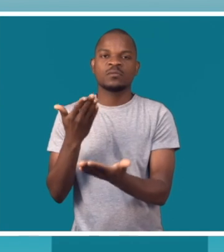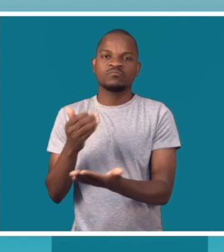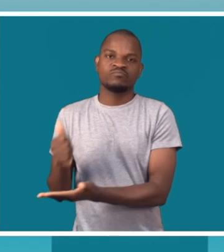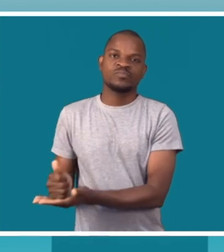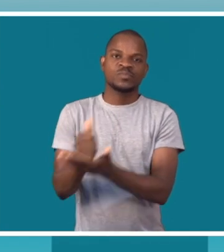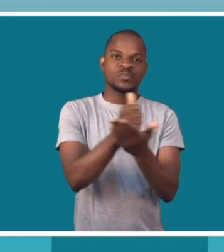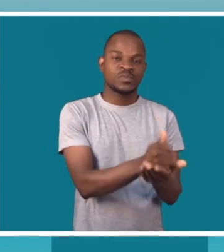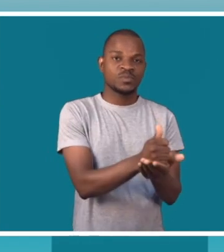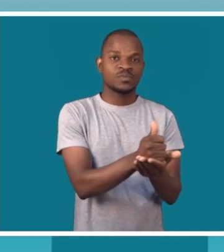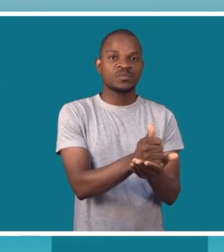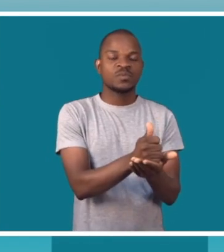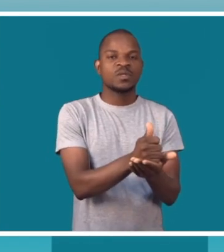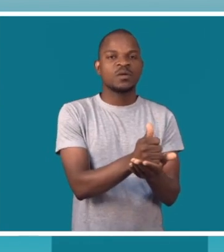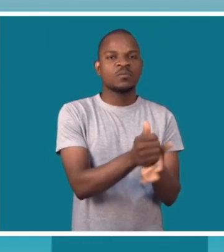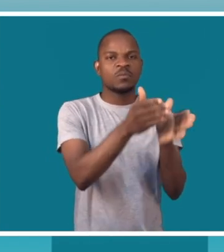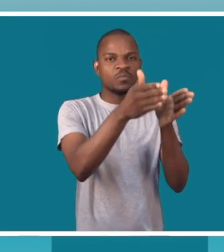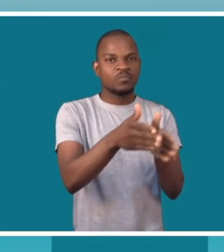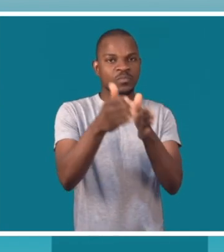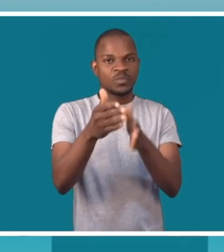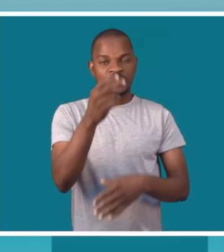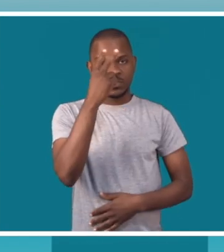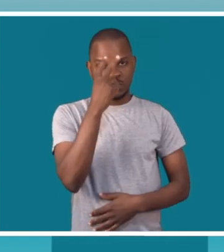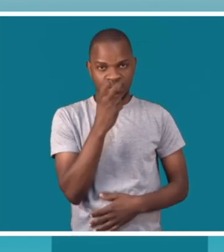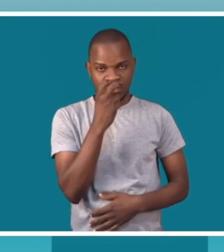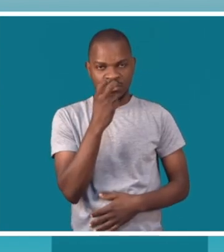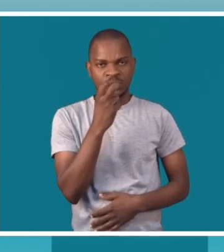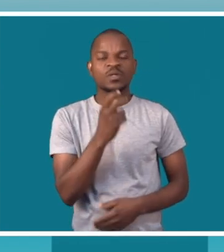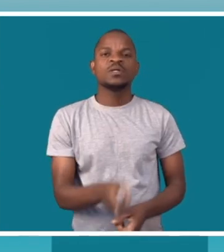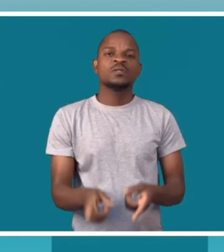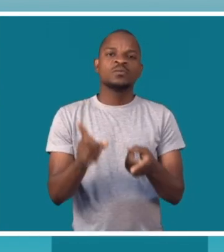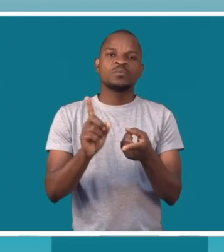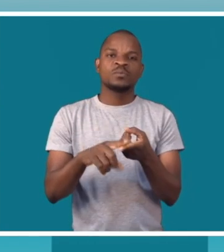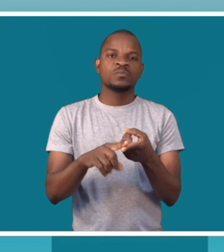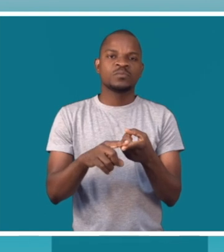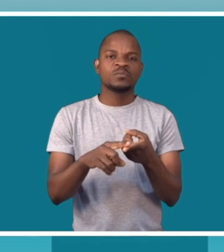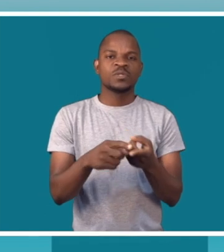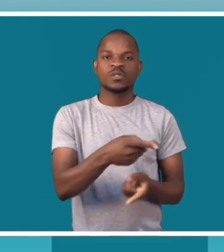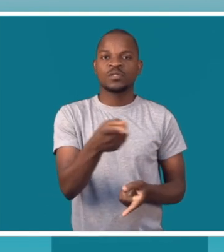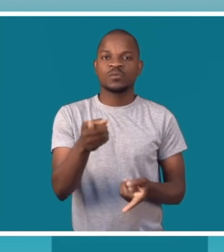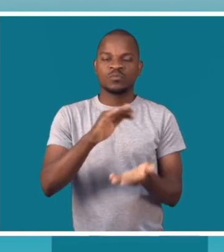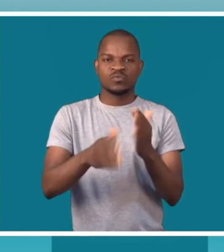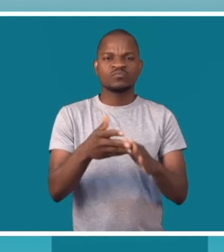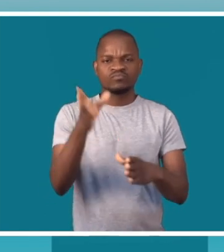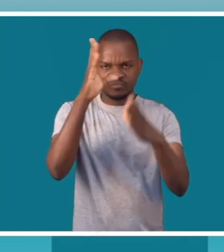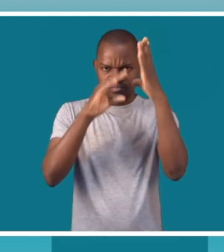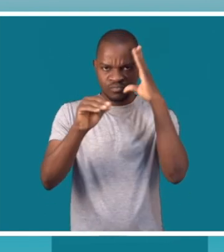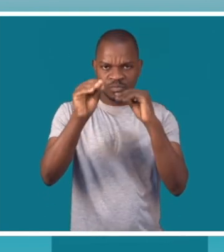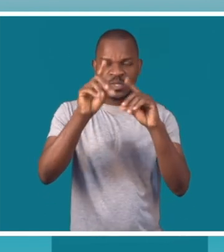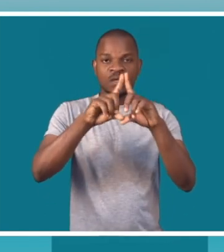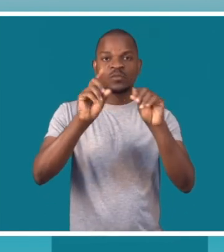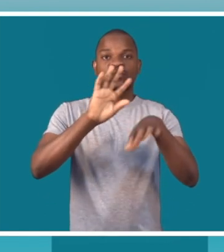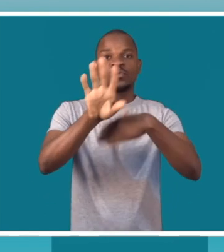que o professor esteja preparado para usar o sistema braille para os alunos com deficiência visual. Também introduzimos